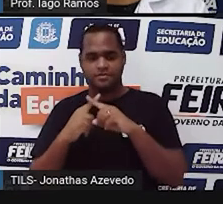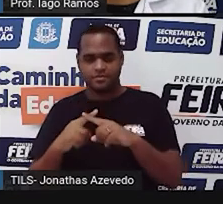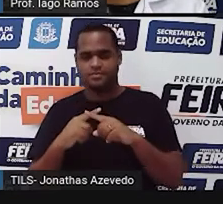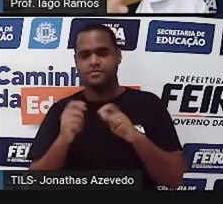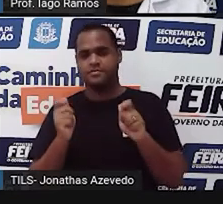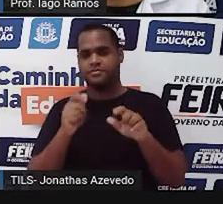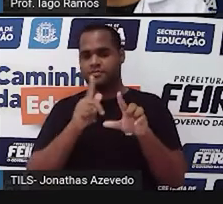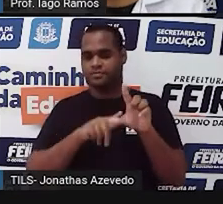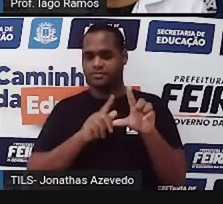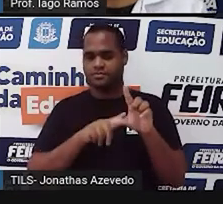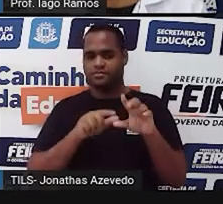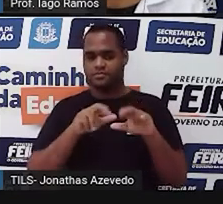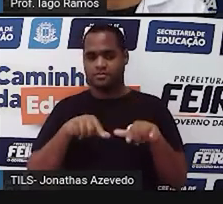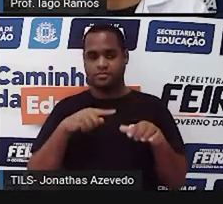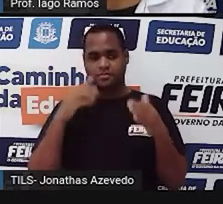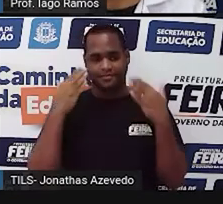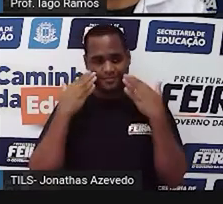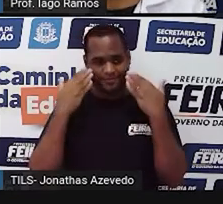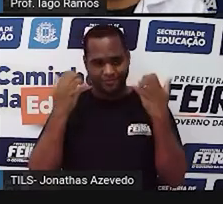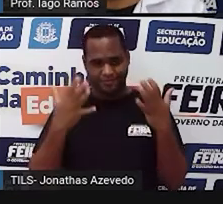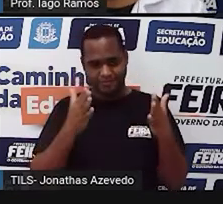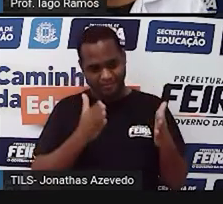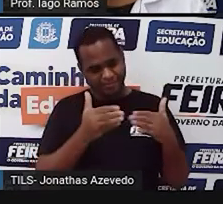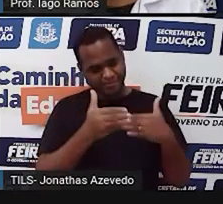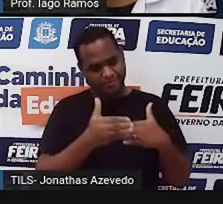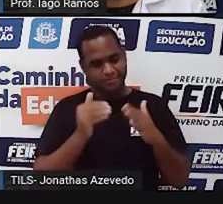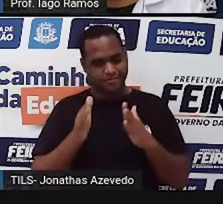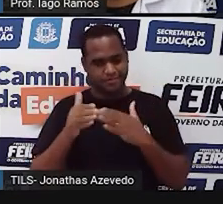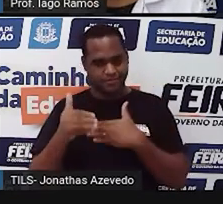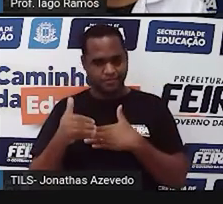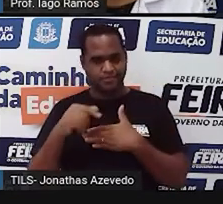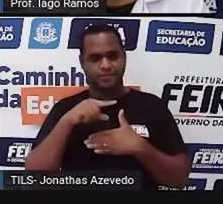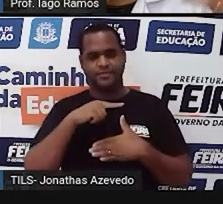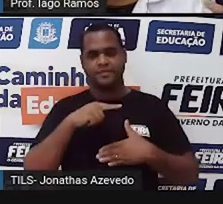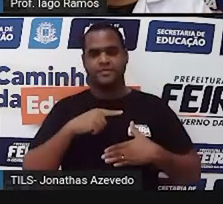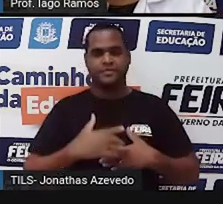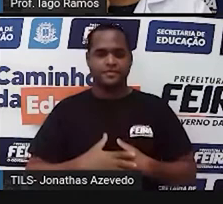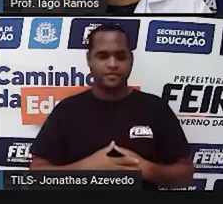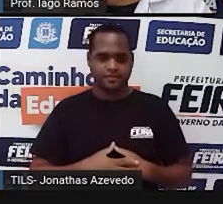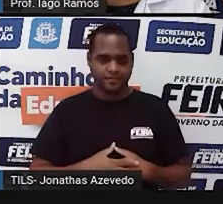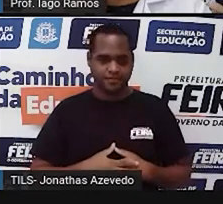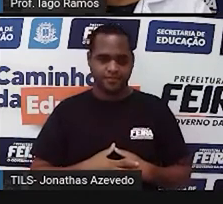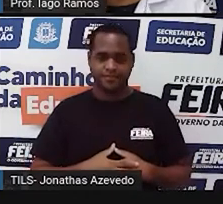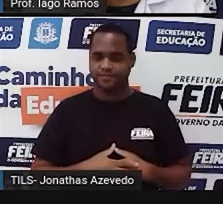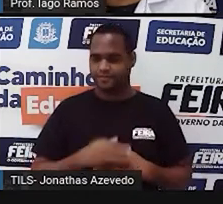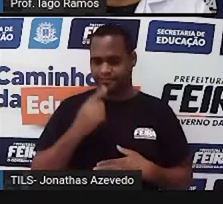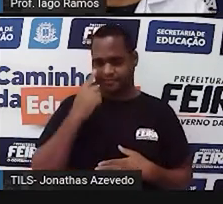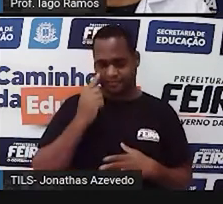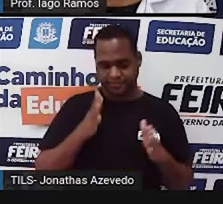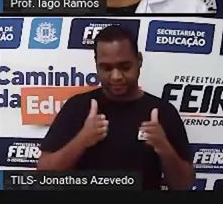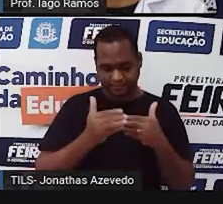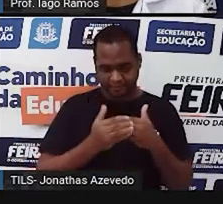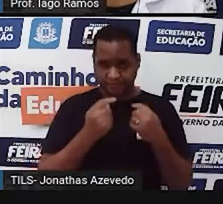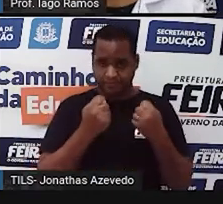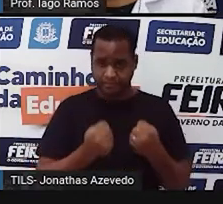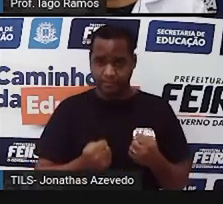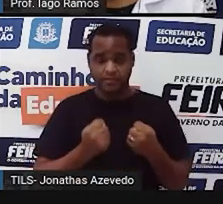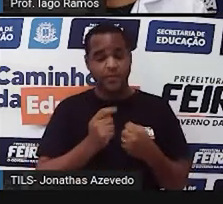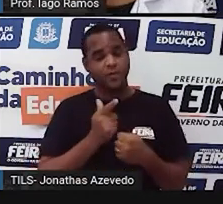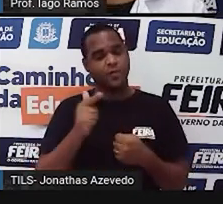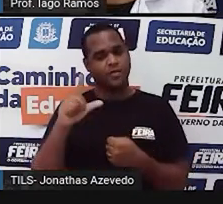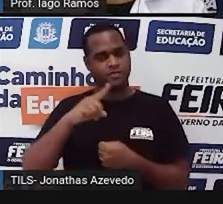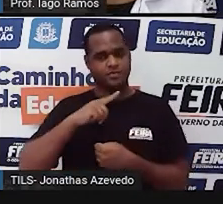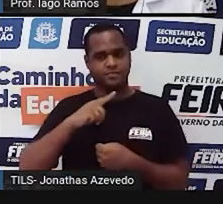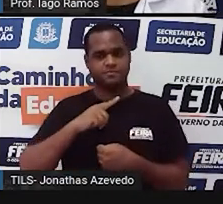são as letras que estão simbolizando as caixinhas. Ou seja, o peso de uma caixinha é a massa de uma caixinha, mas a